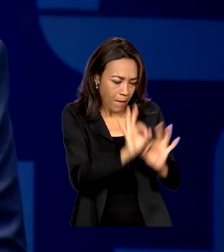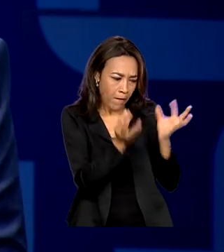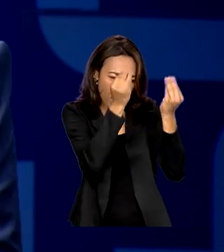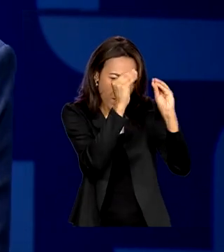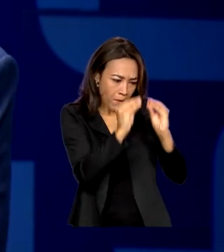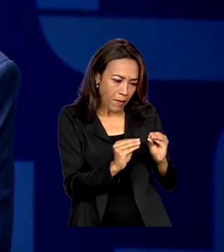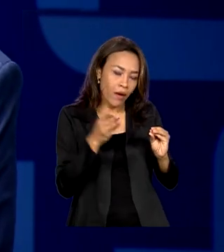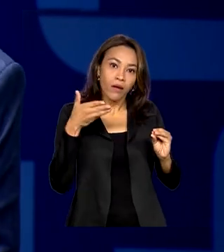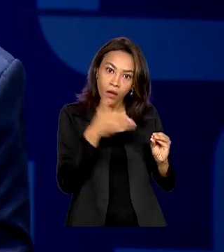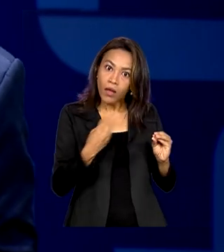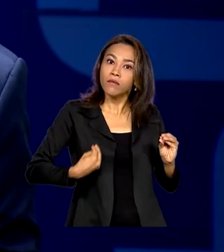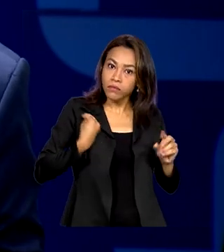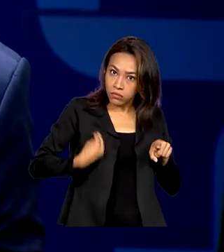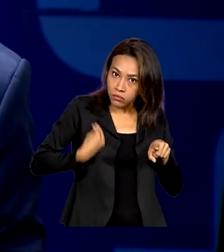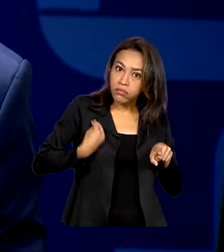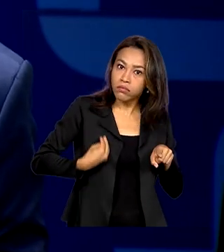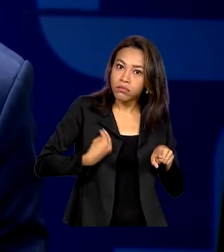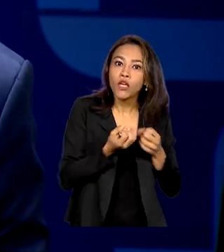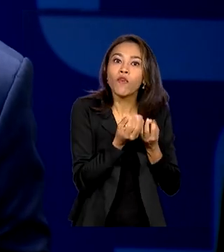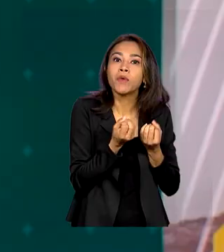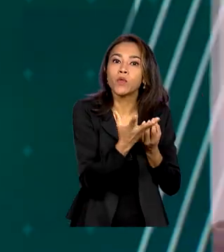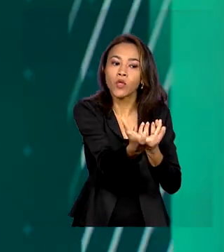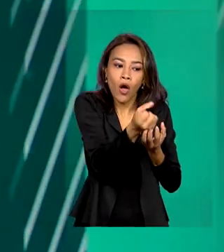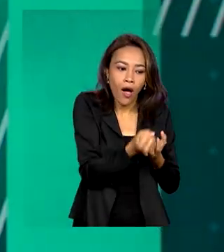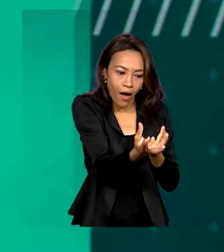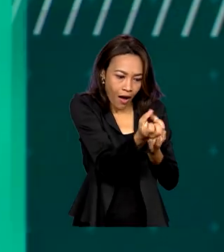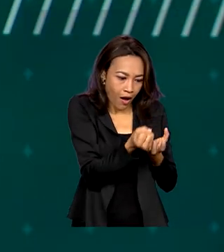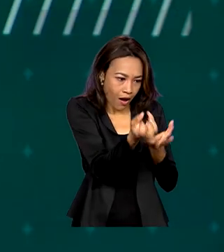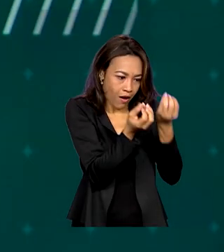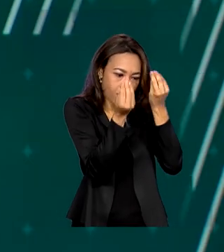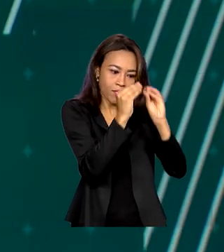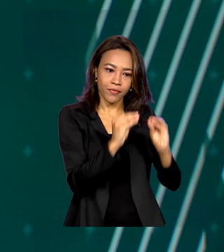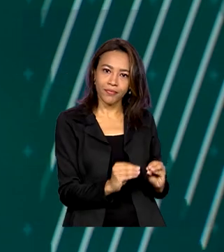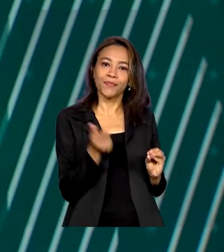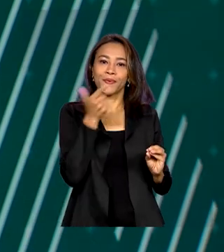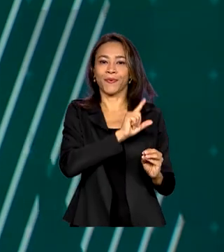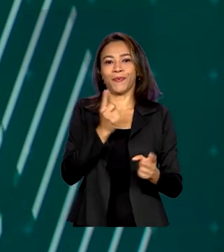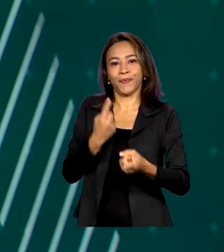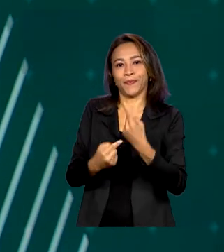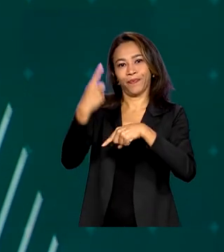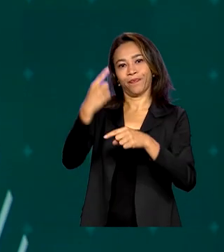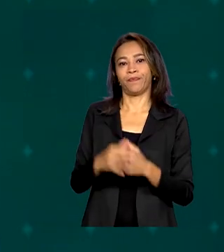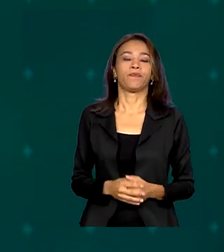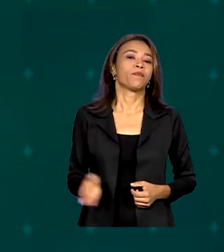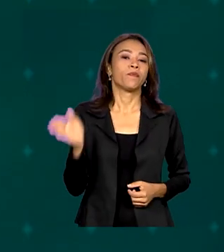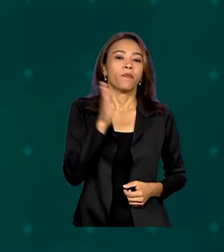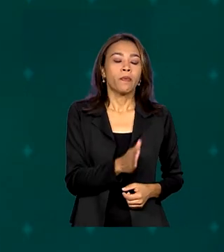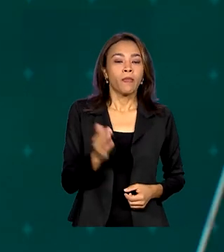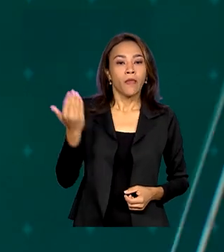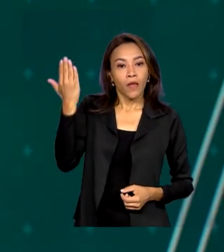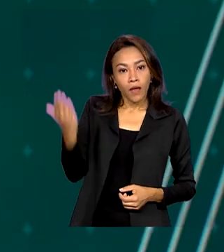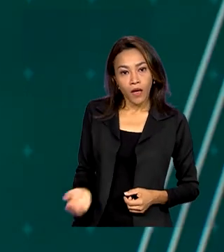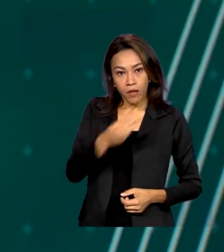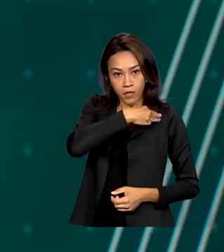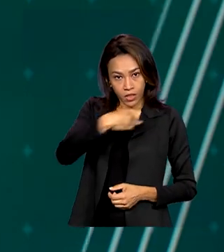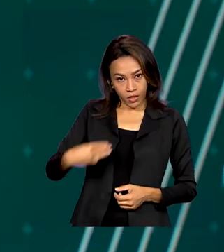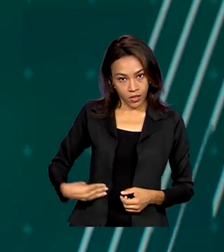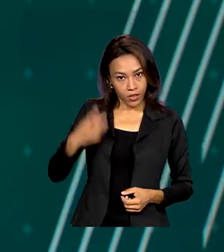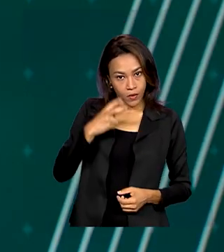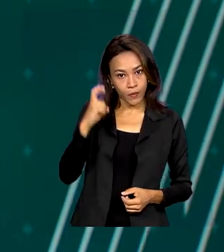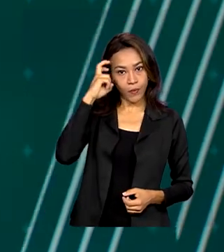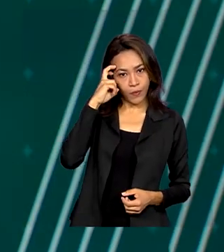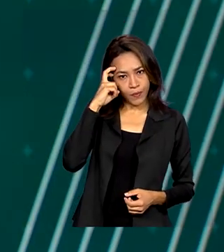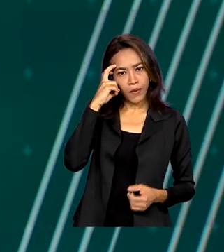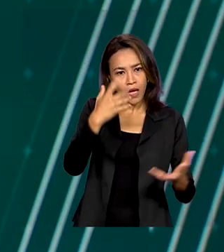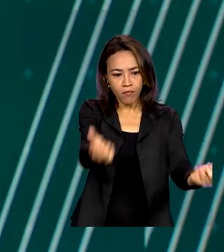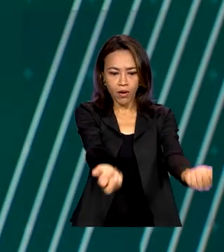o planejamento só existe se tiver informações. A ministra da Cultura recebeu jornalistas para um café da manhã e detalhou